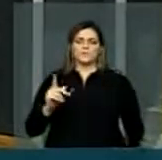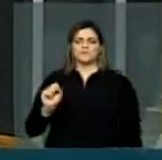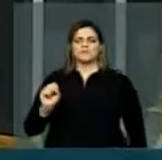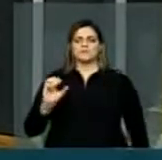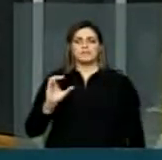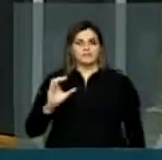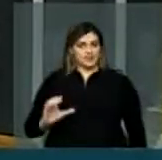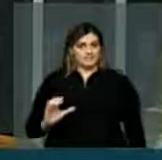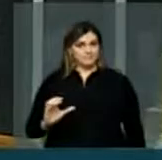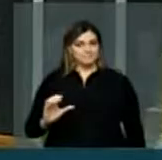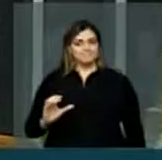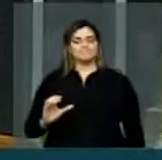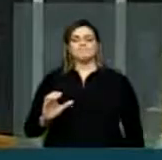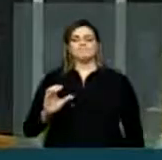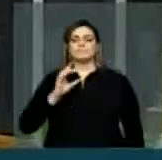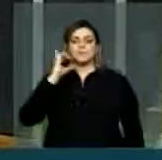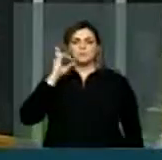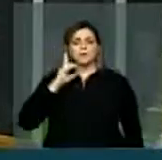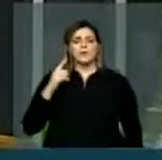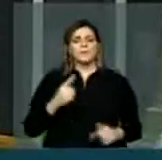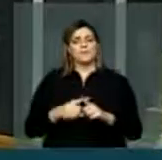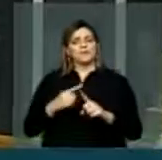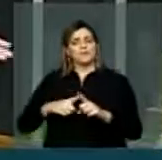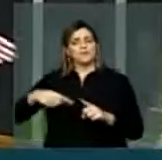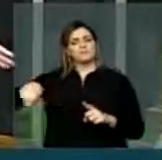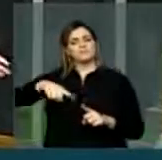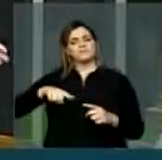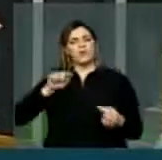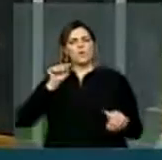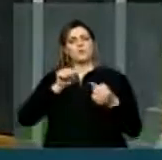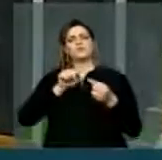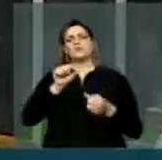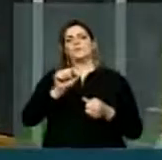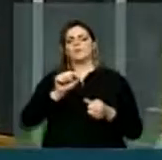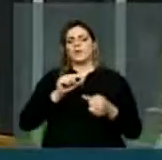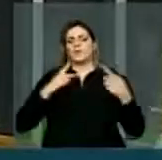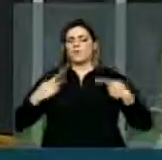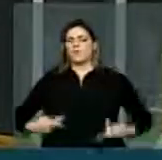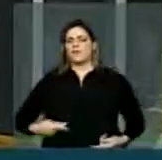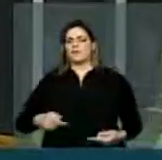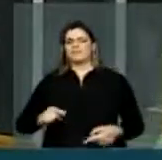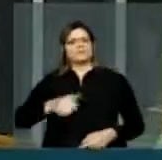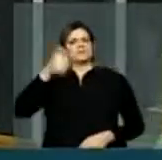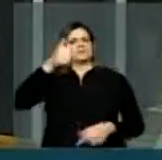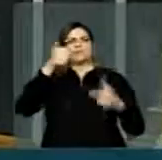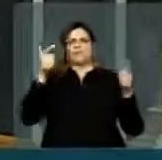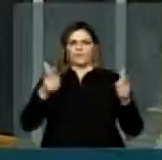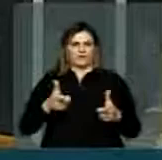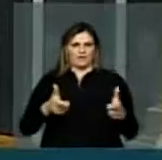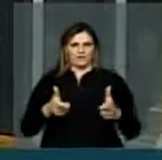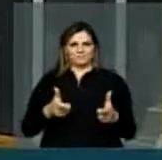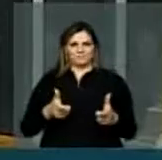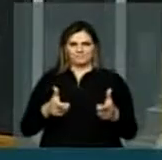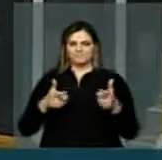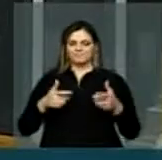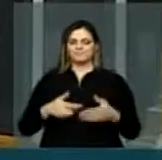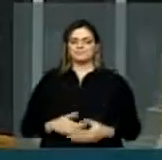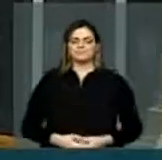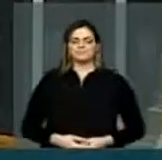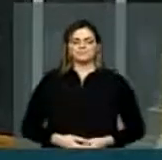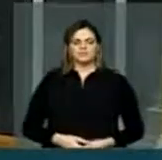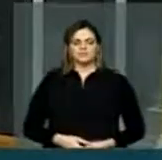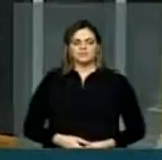PSC, que tem, como lemos, ser humano em primeiro lugar, e logicamente que se soma a iniciativa como essa, que já nasceu aqui nesta casa, através da Frente Parlamentar.